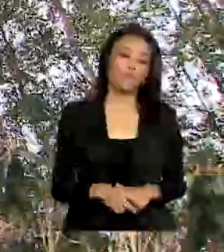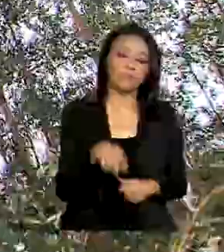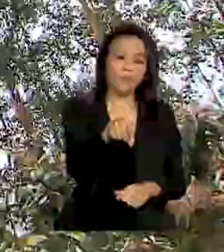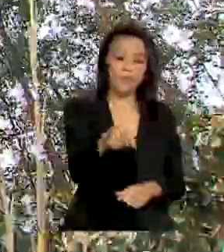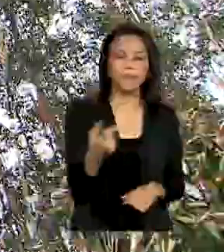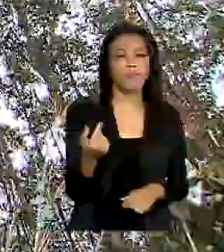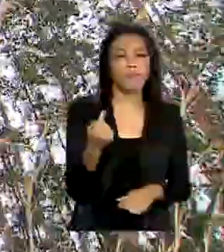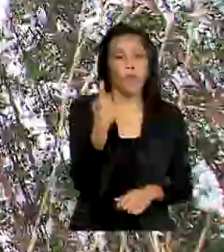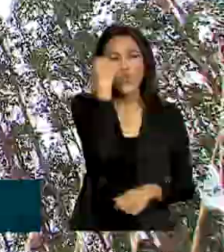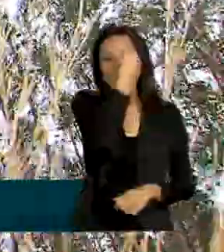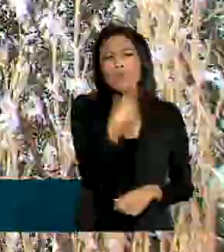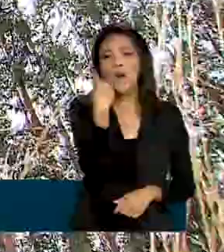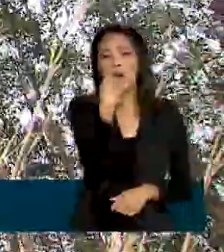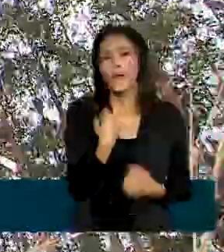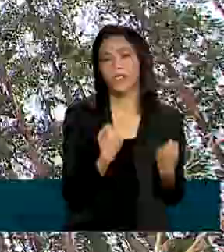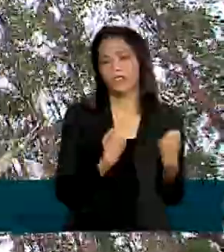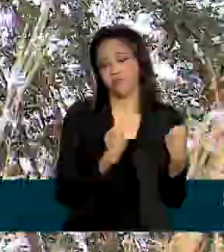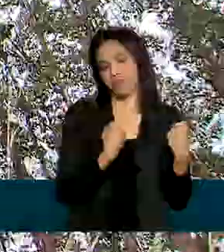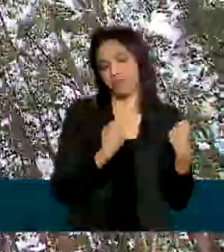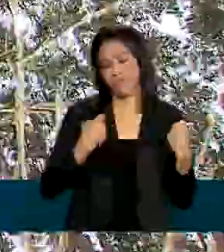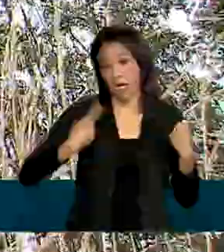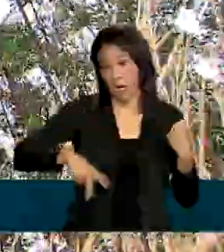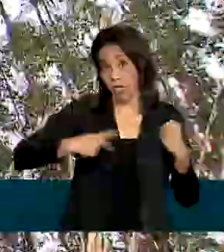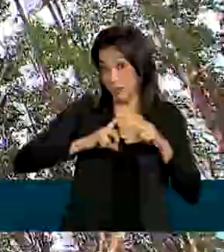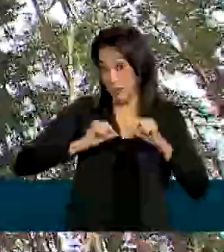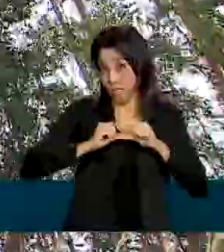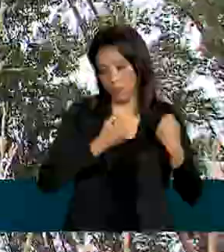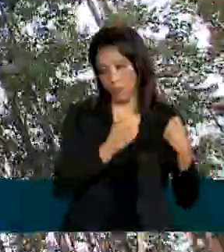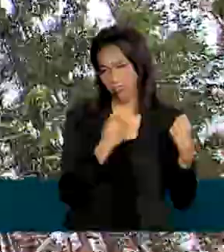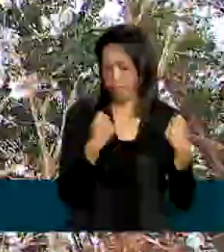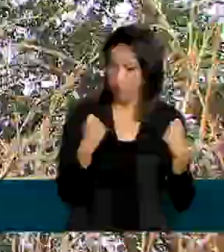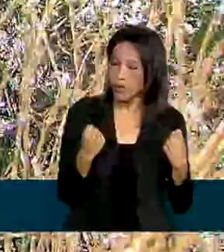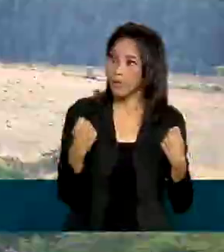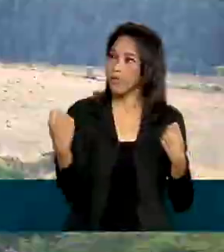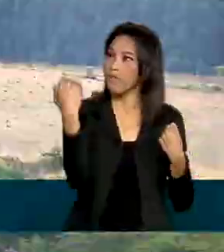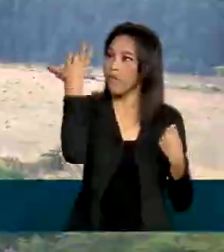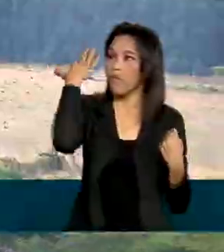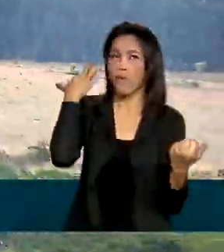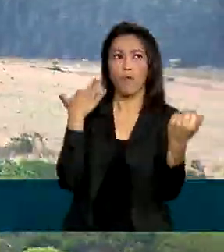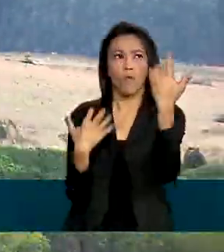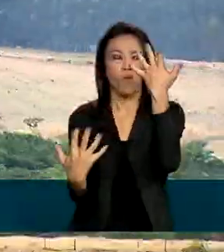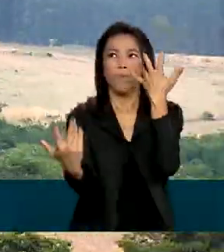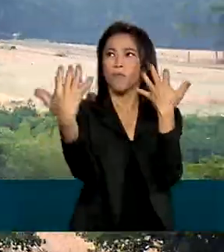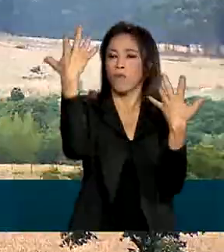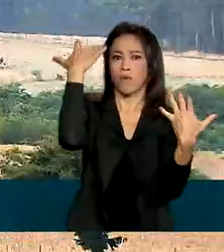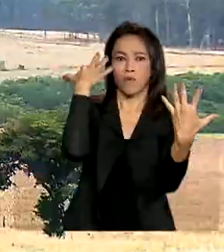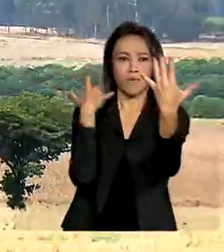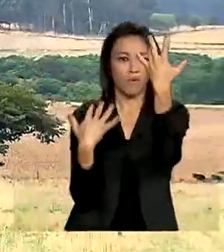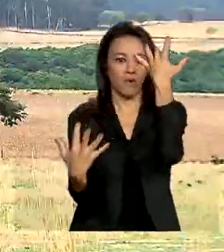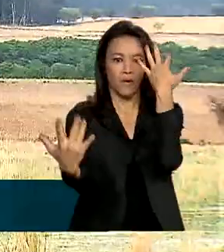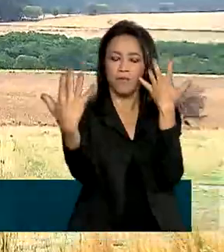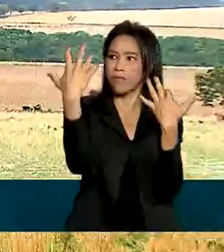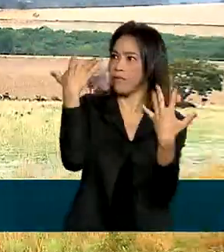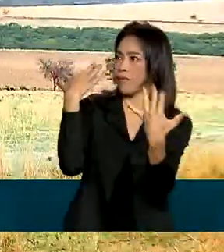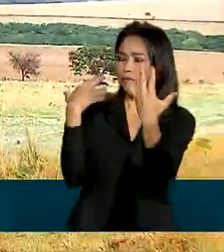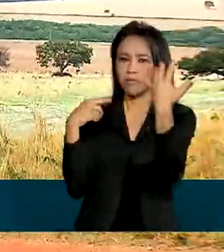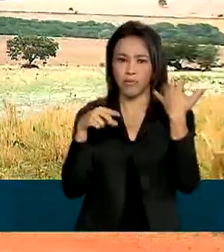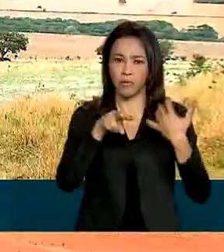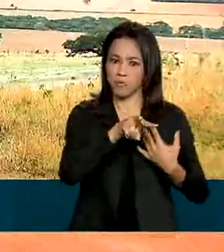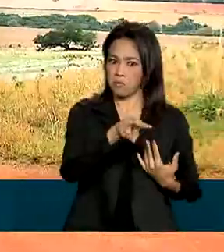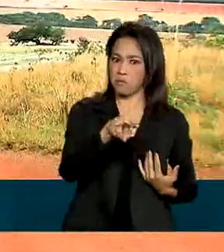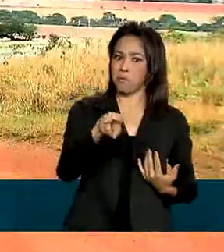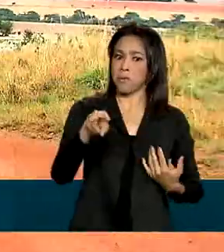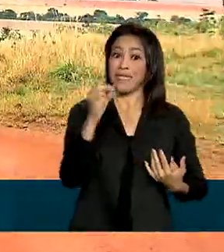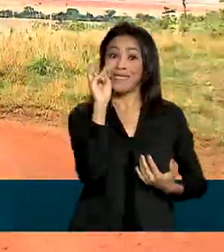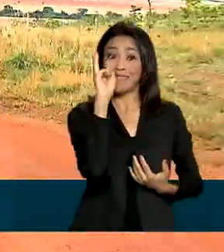pouco mais de uma hora de carro do centro de Brasília, uma plantação de eucaliptos se destaca em meio à paisagem do Cerrado. São três